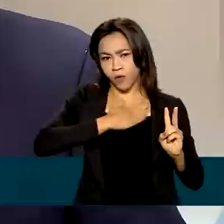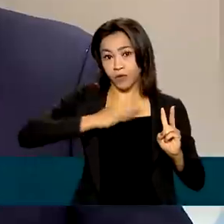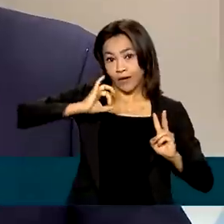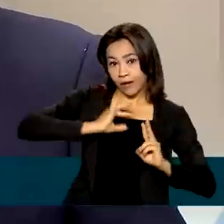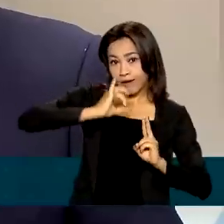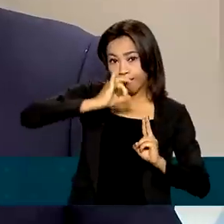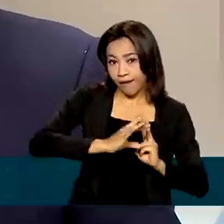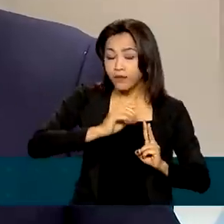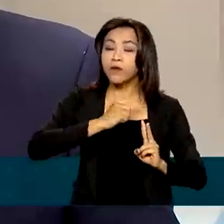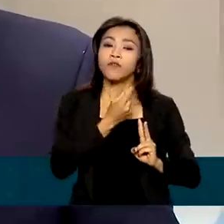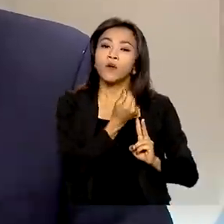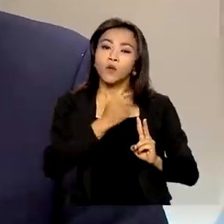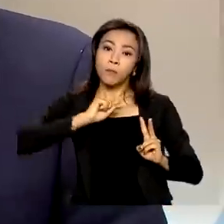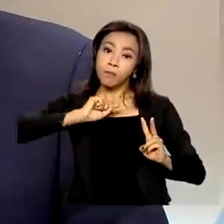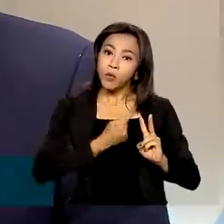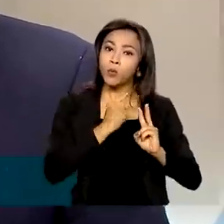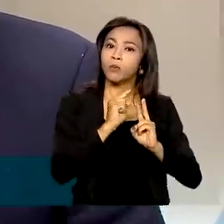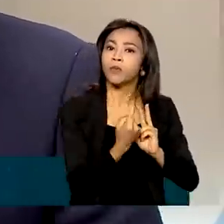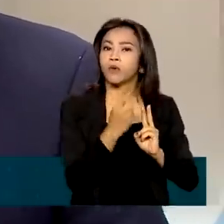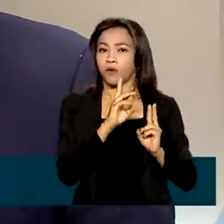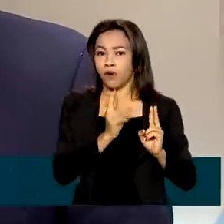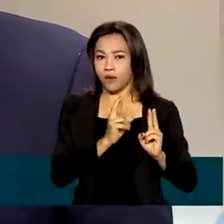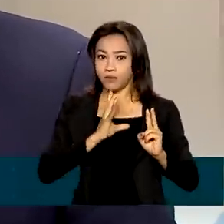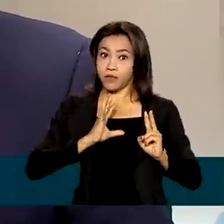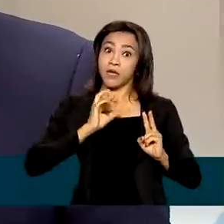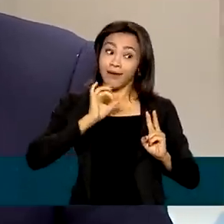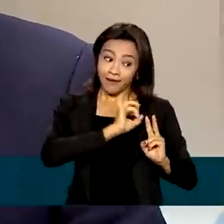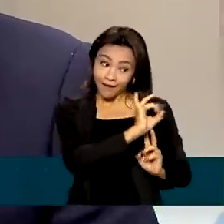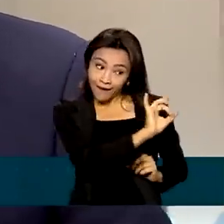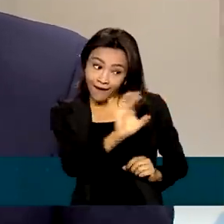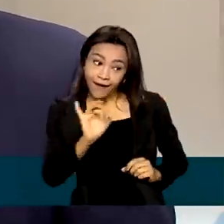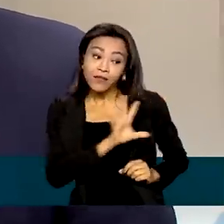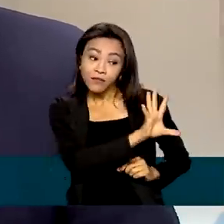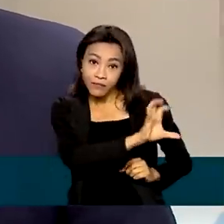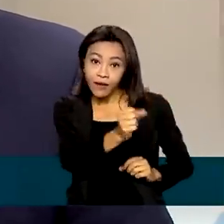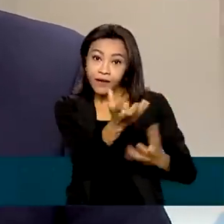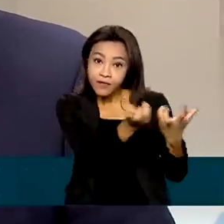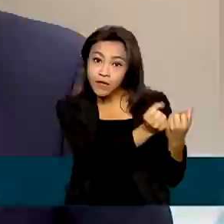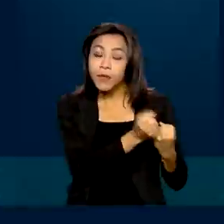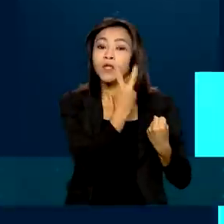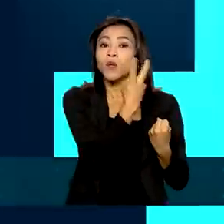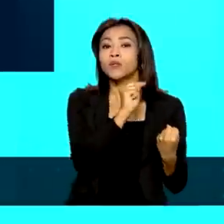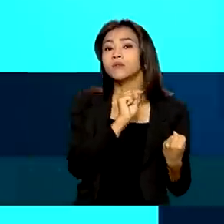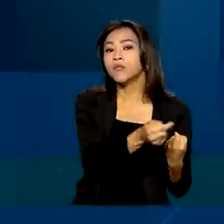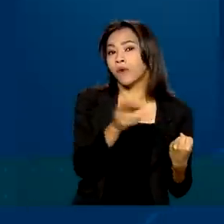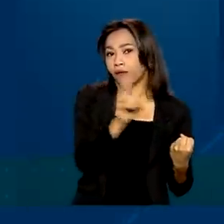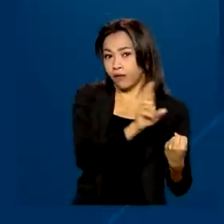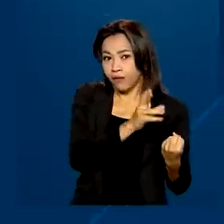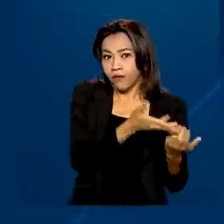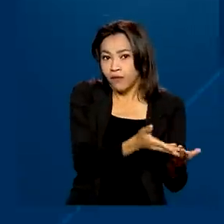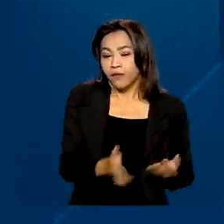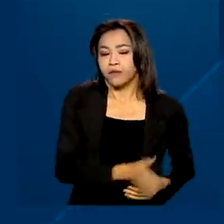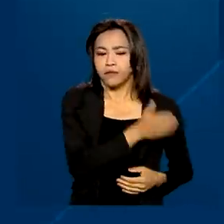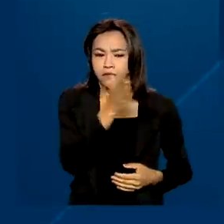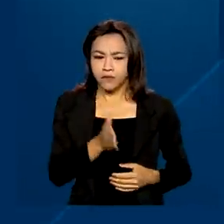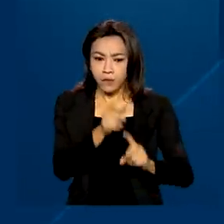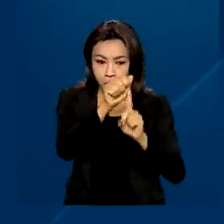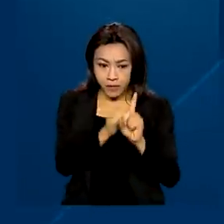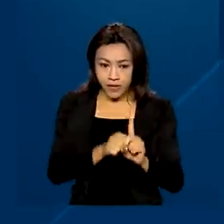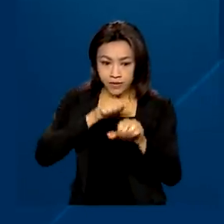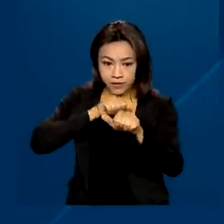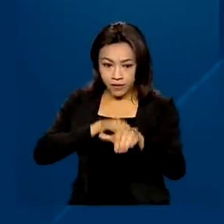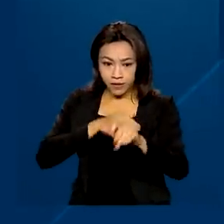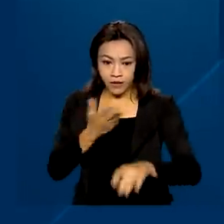parcela no valor de mil reais, ou seja, cada caminhoneiro autônomo receberá dois mil reais. A partir de setembro, o